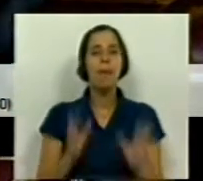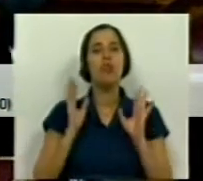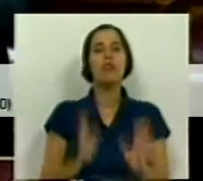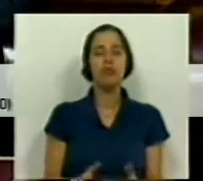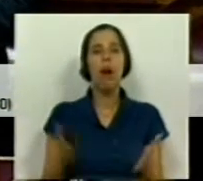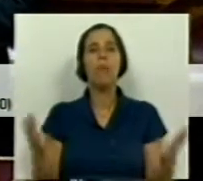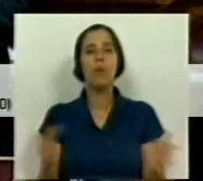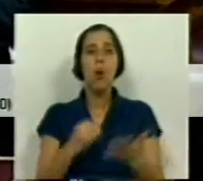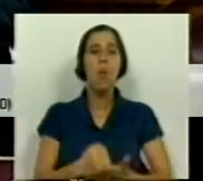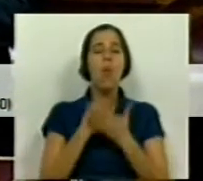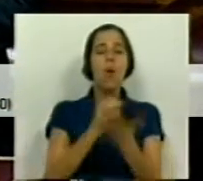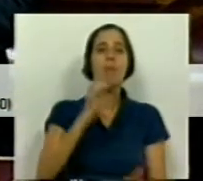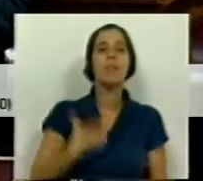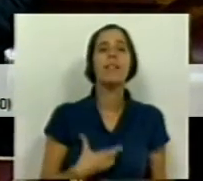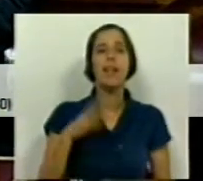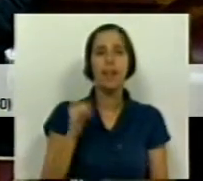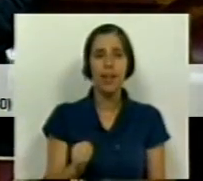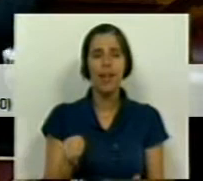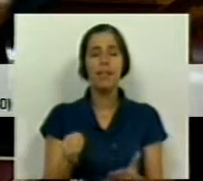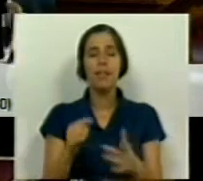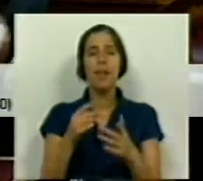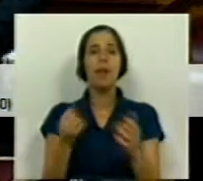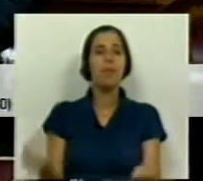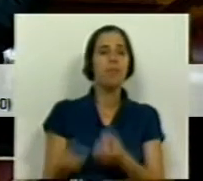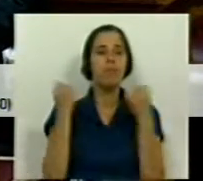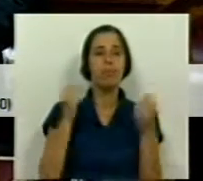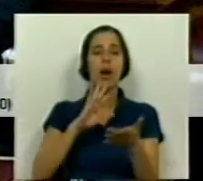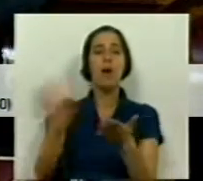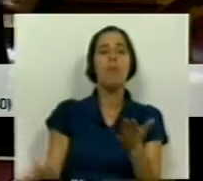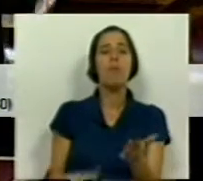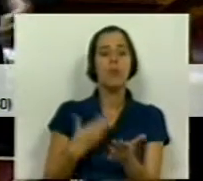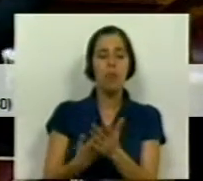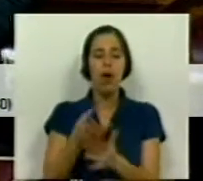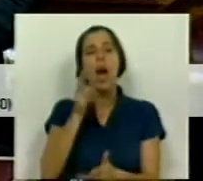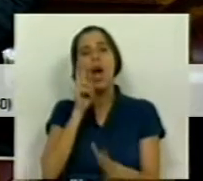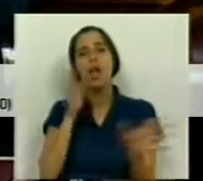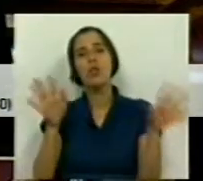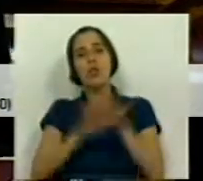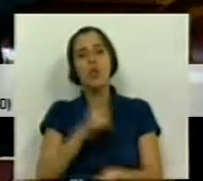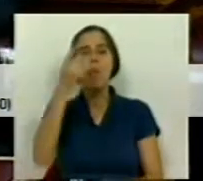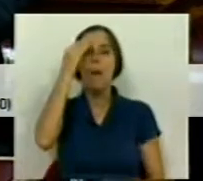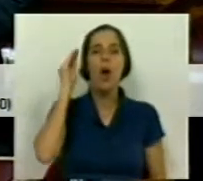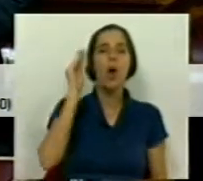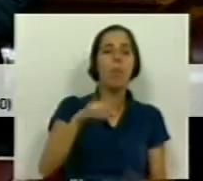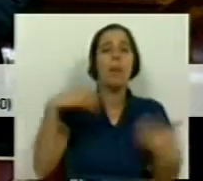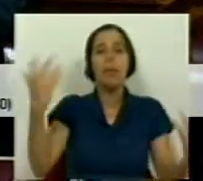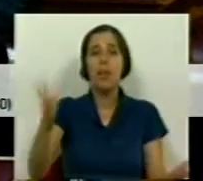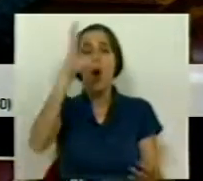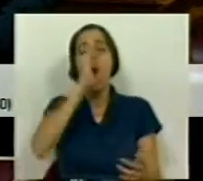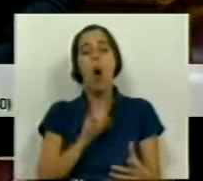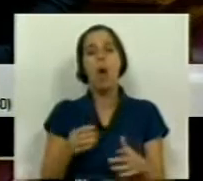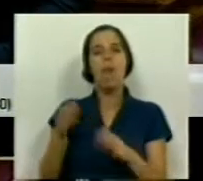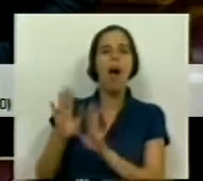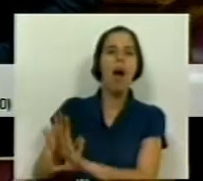e certamente com o apoio do CDS, para rejeitar esta proposta, a pretexto de uma recomendação ao Governo para as